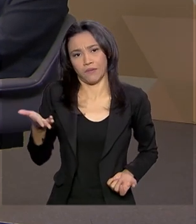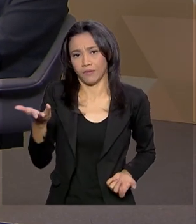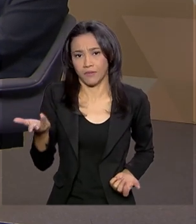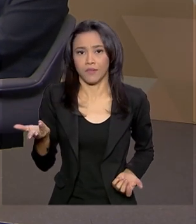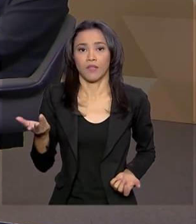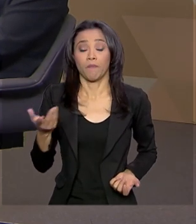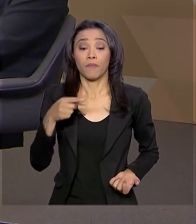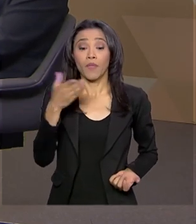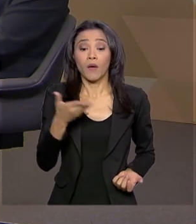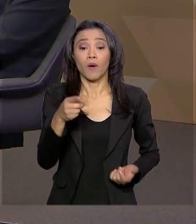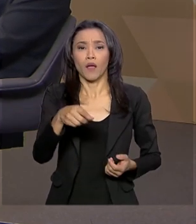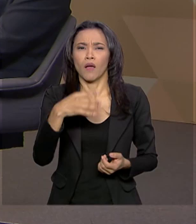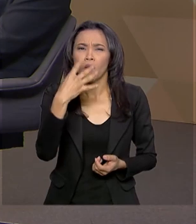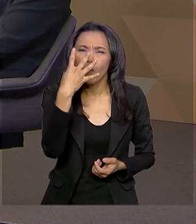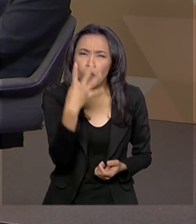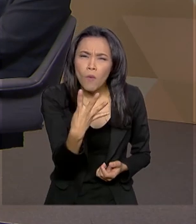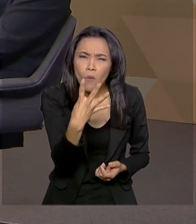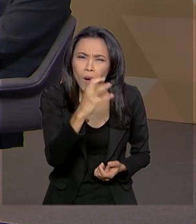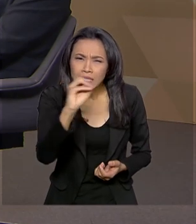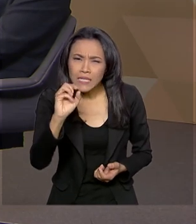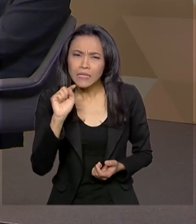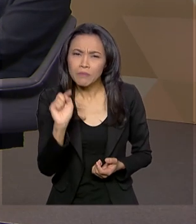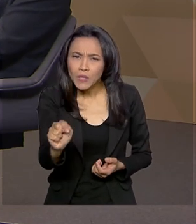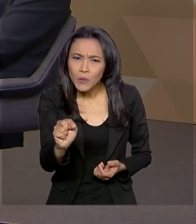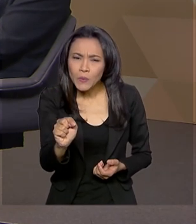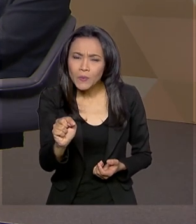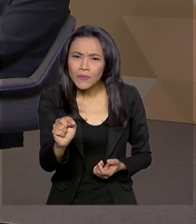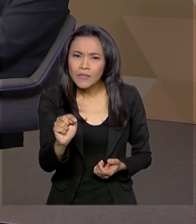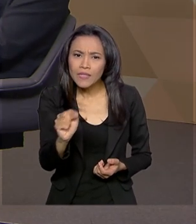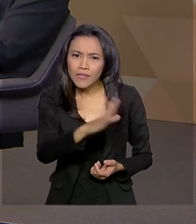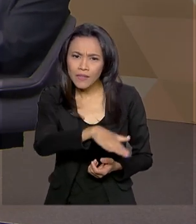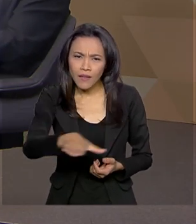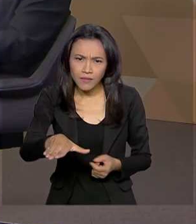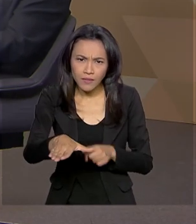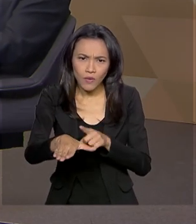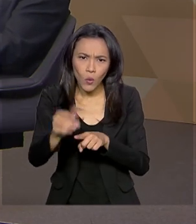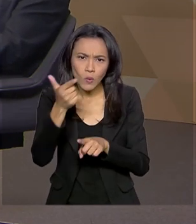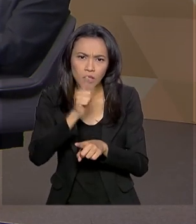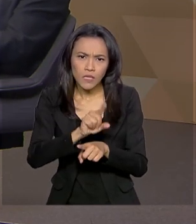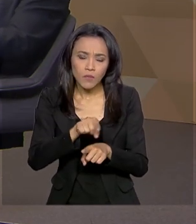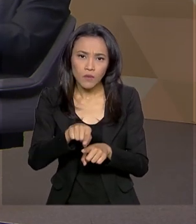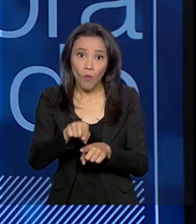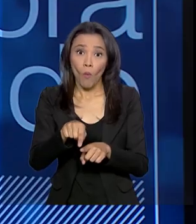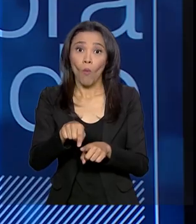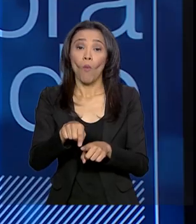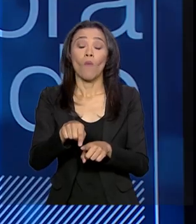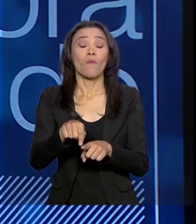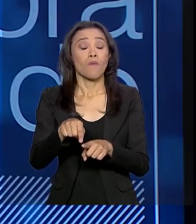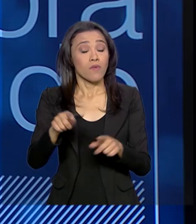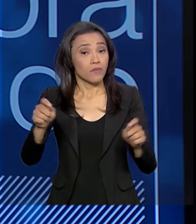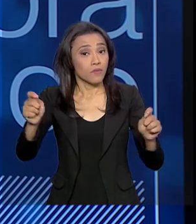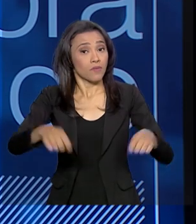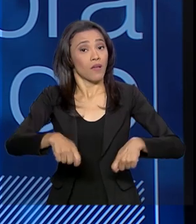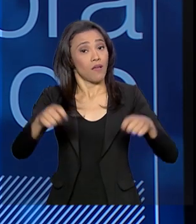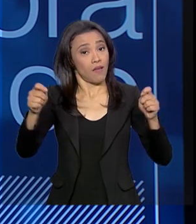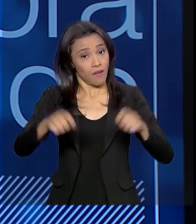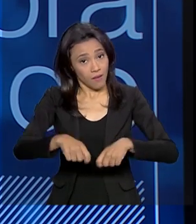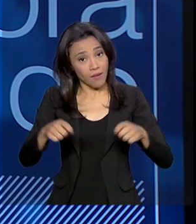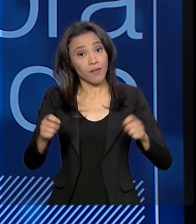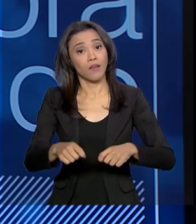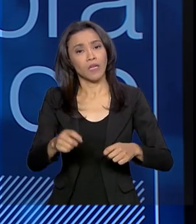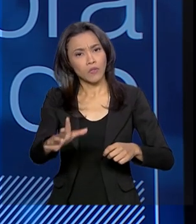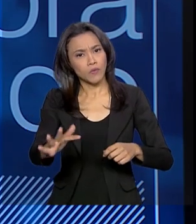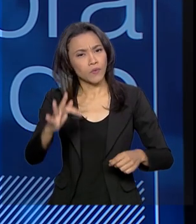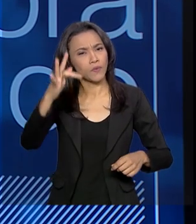400 mil crianças em todo o país. Então, você consegue dar uma escala e aumentar as chances de